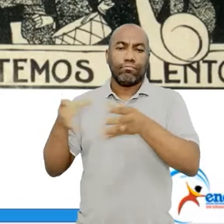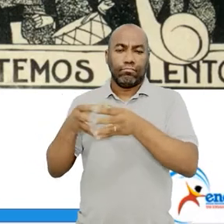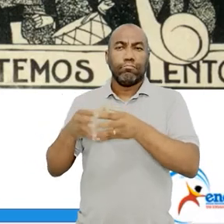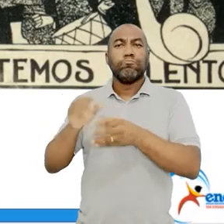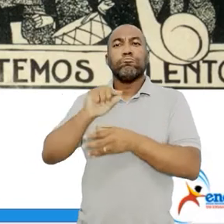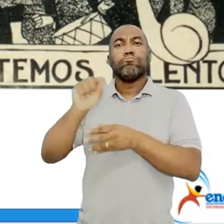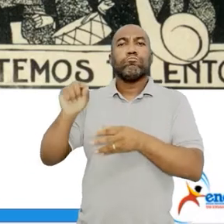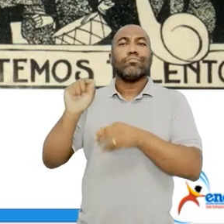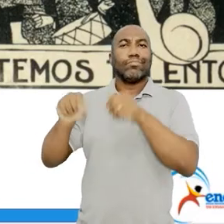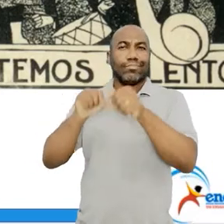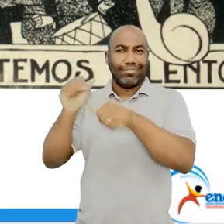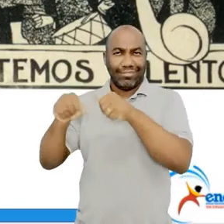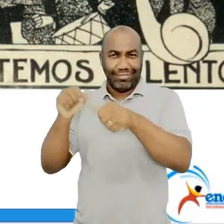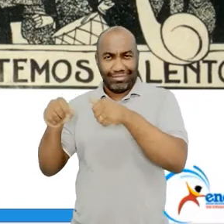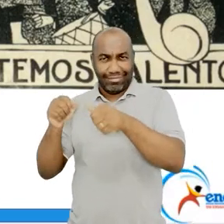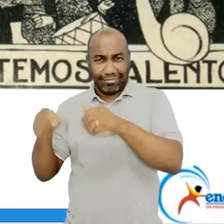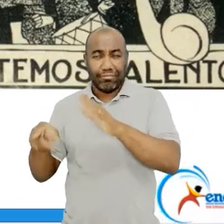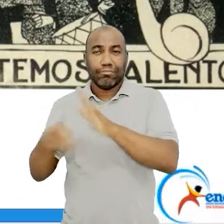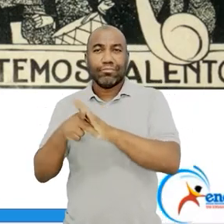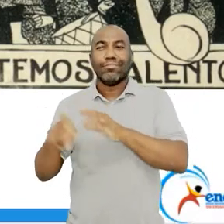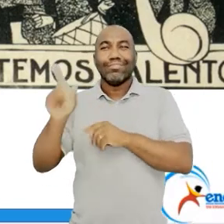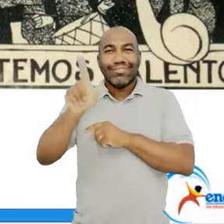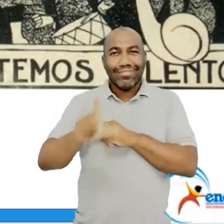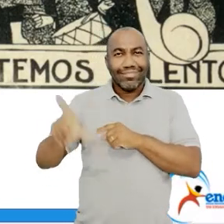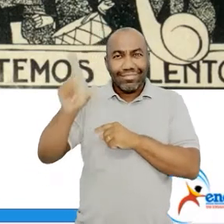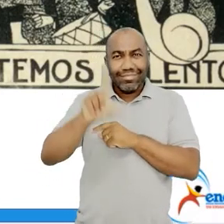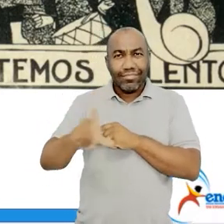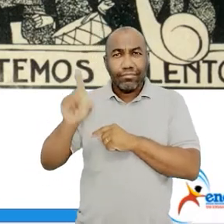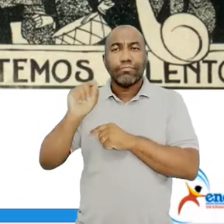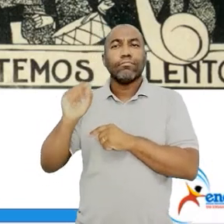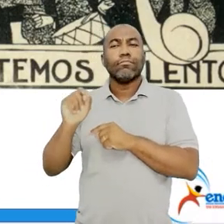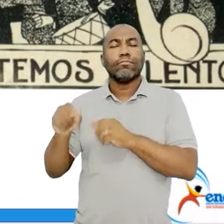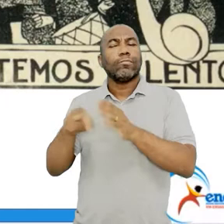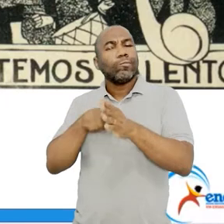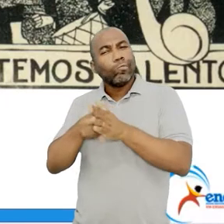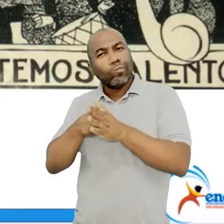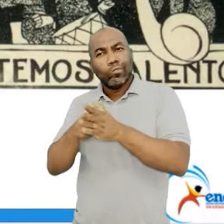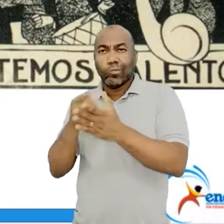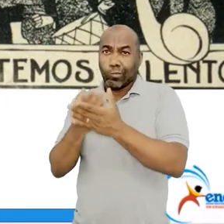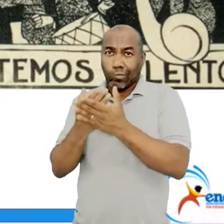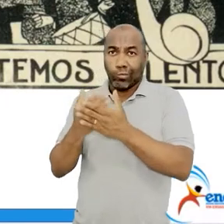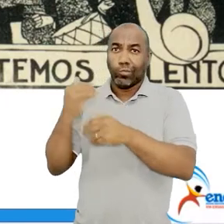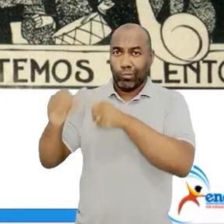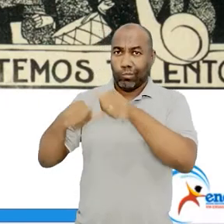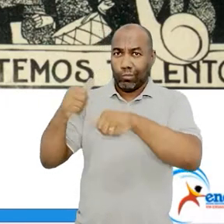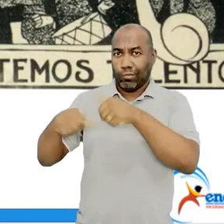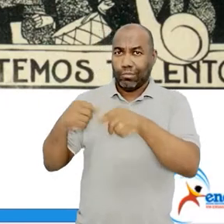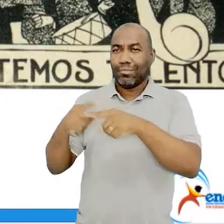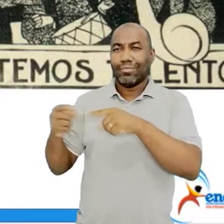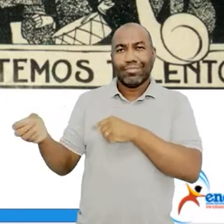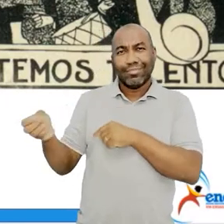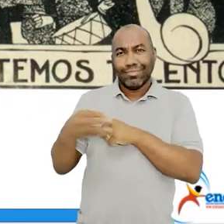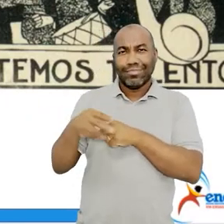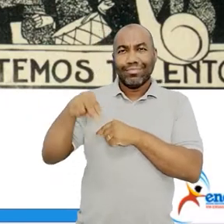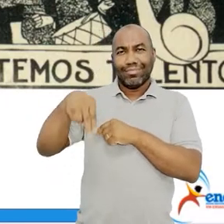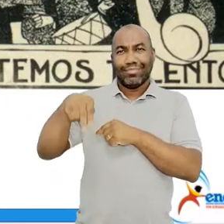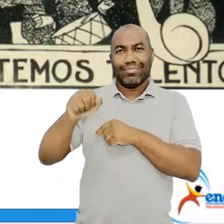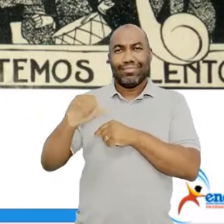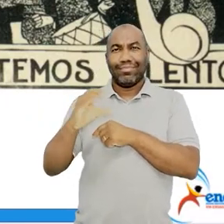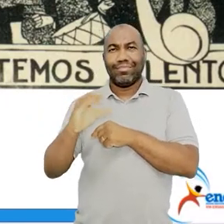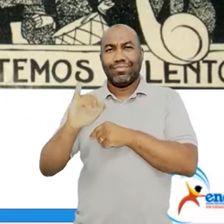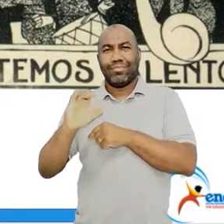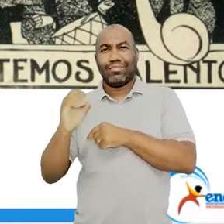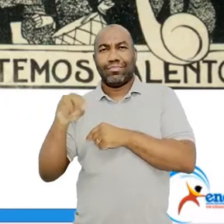querer reinventar a literatura praticamente, eles vão ser nacionalistas e por vezes ufanistas